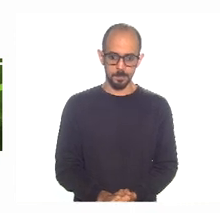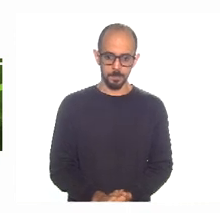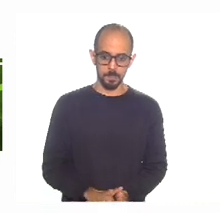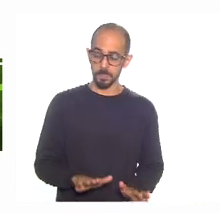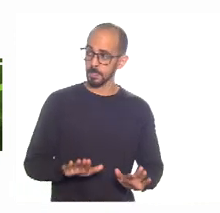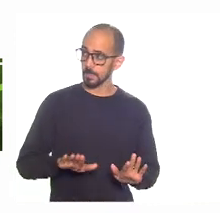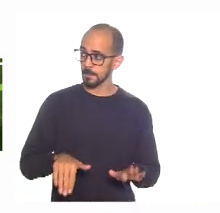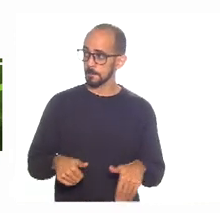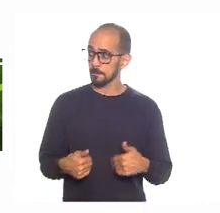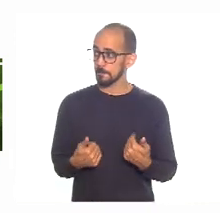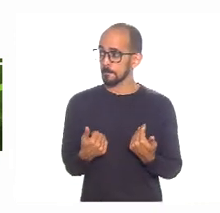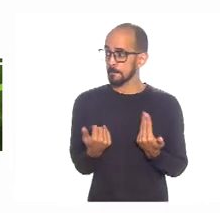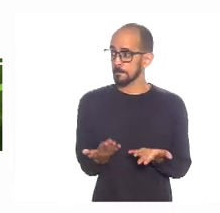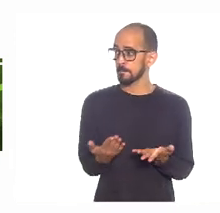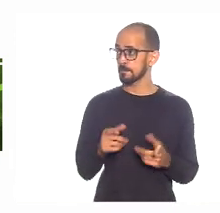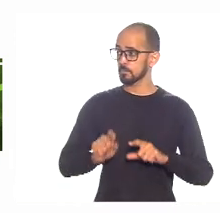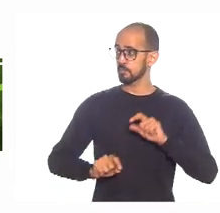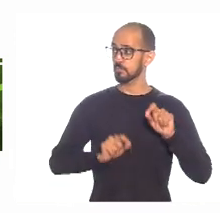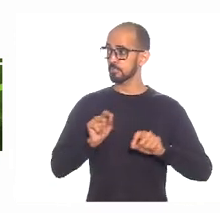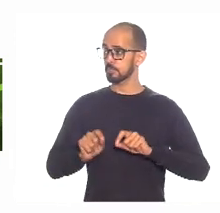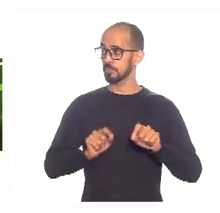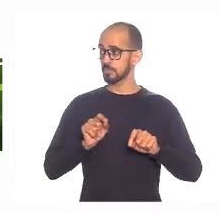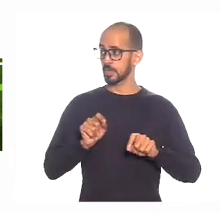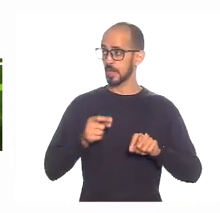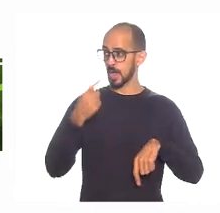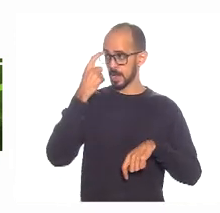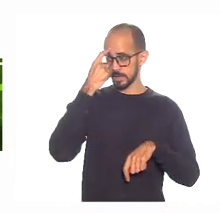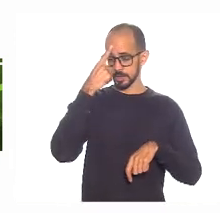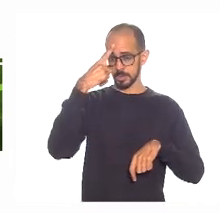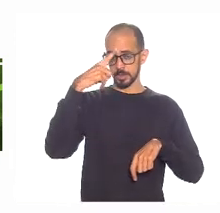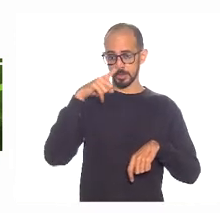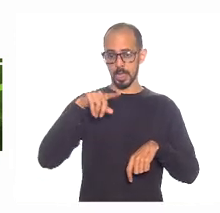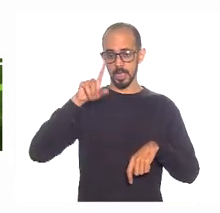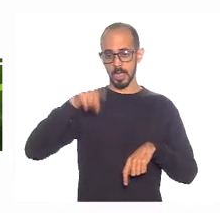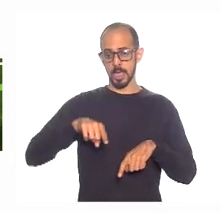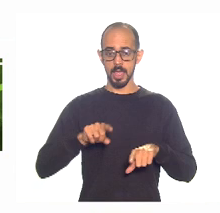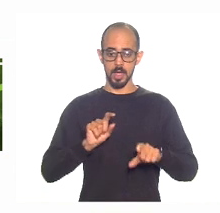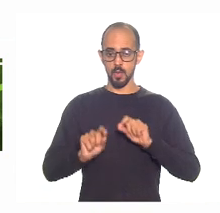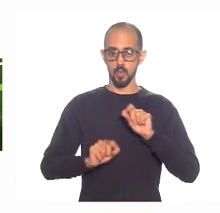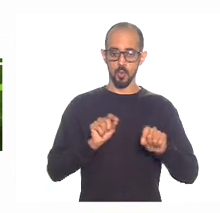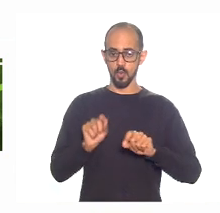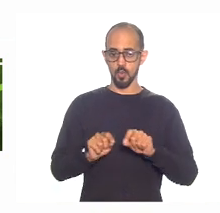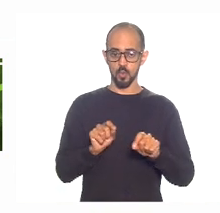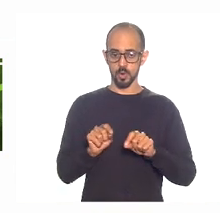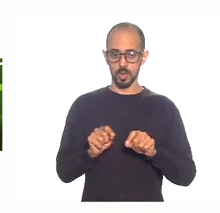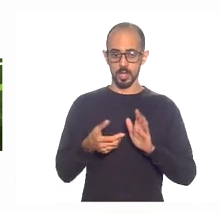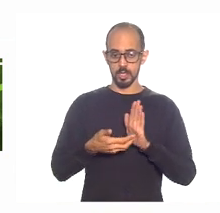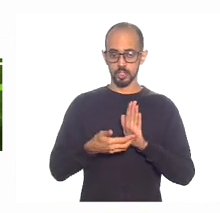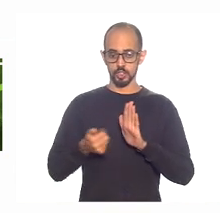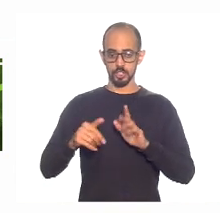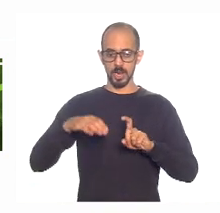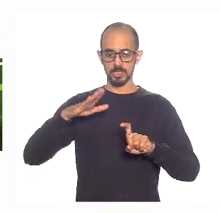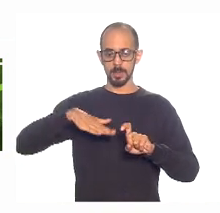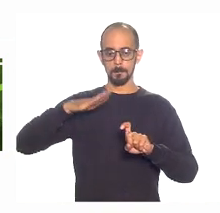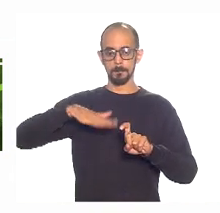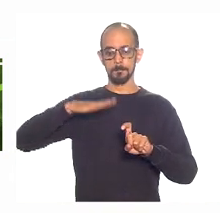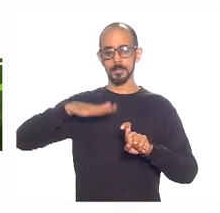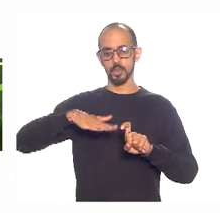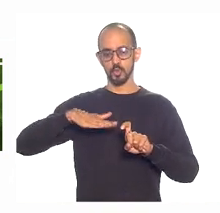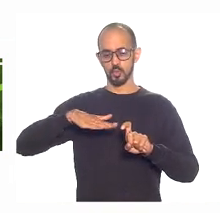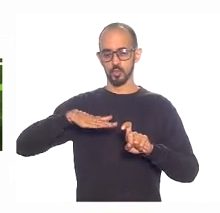Bom, então, a ideia nossa é, primeiro, quer dizer, isso, quer dizer, é desmistificar uma coisa que